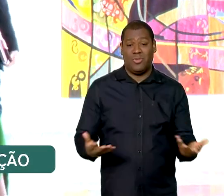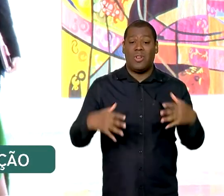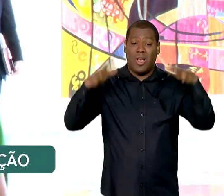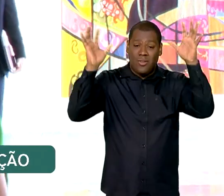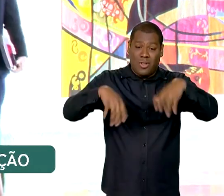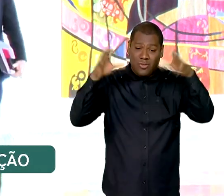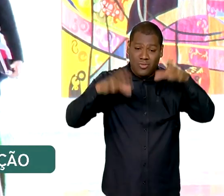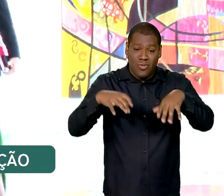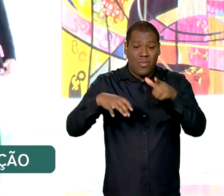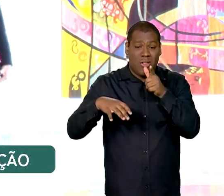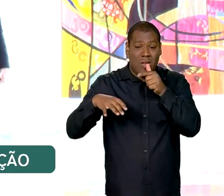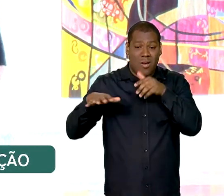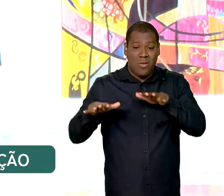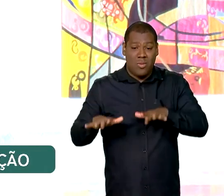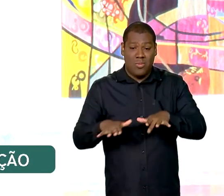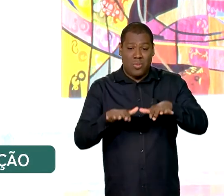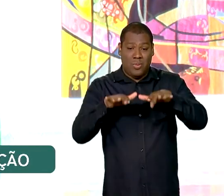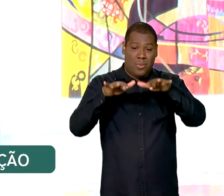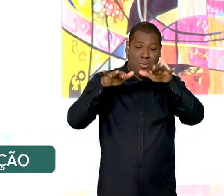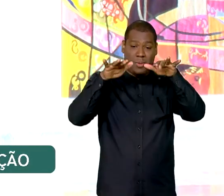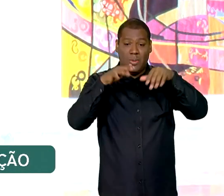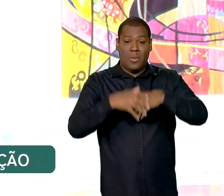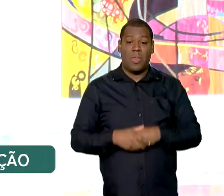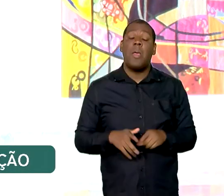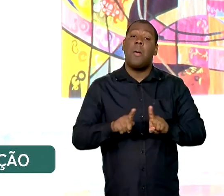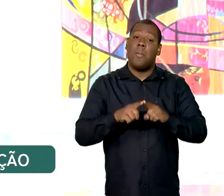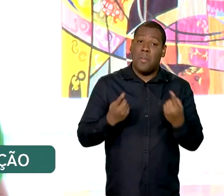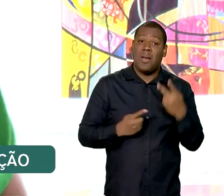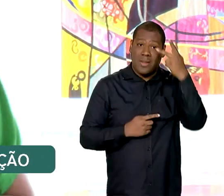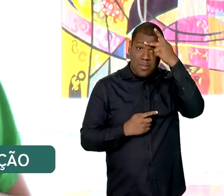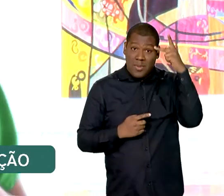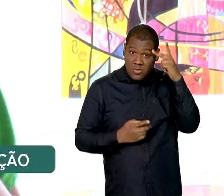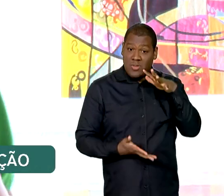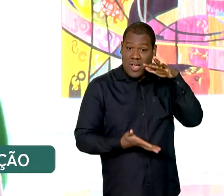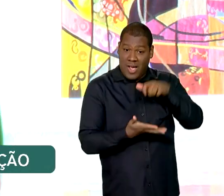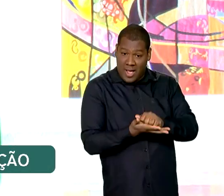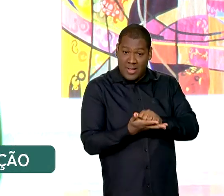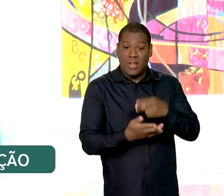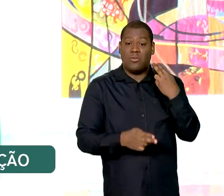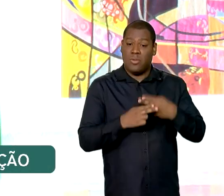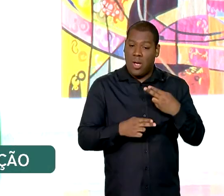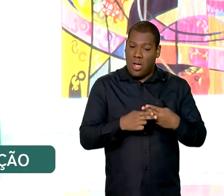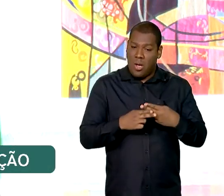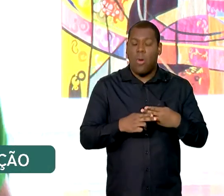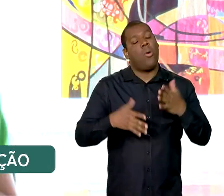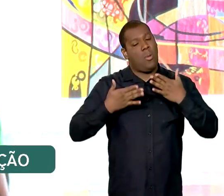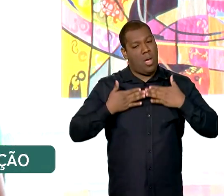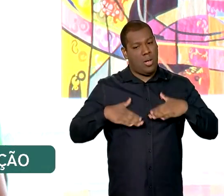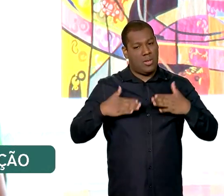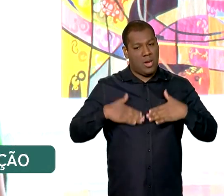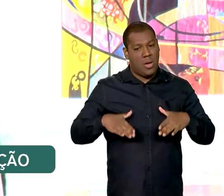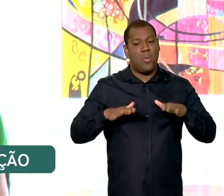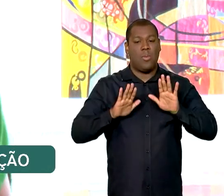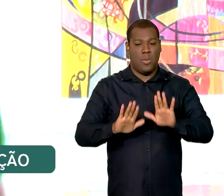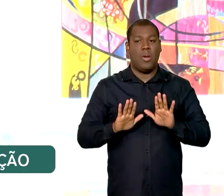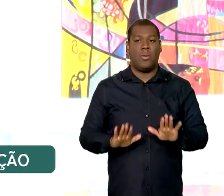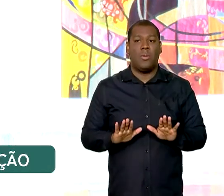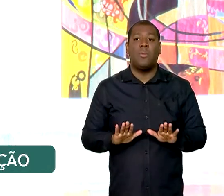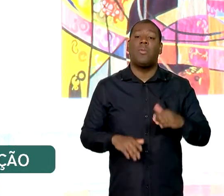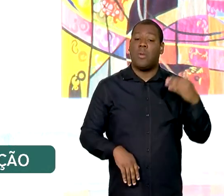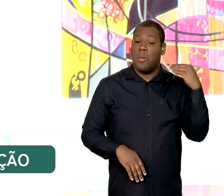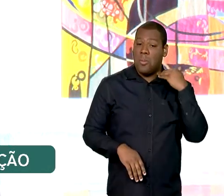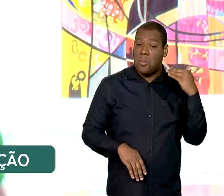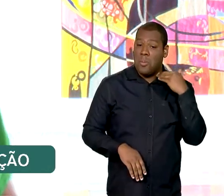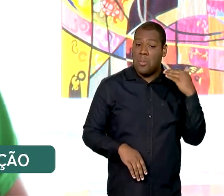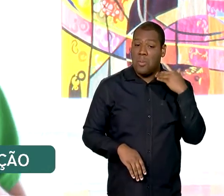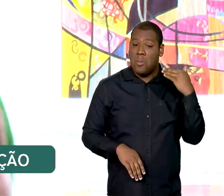documentos, mas tem cadastro e conta na Caixa Econômica, pode ficar despreocupado. O banco vai fazer a